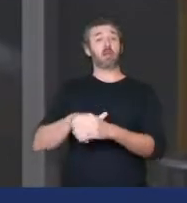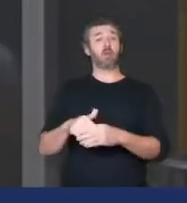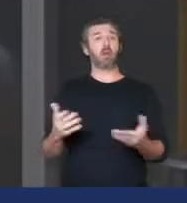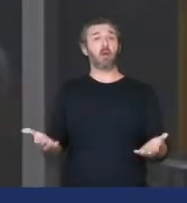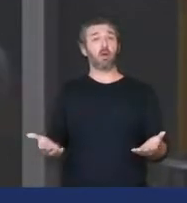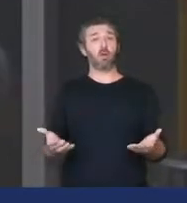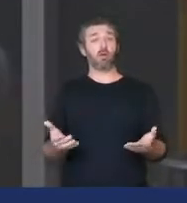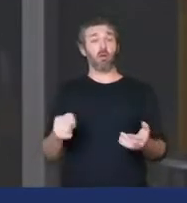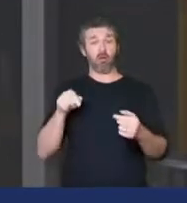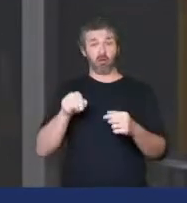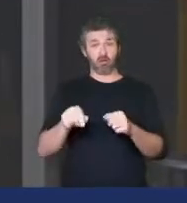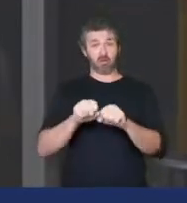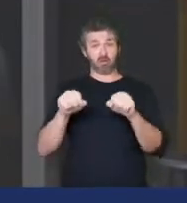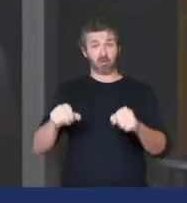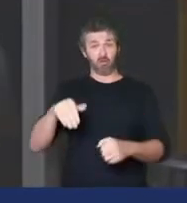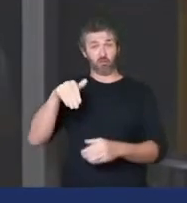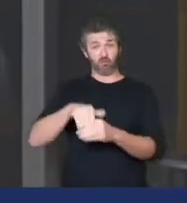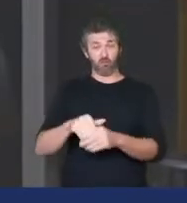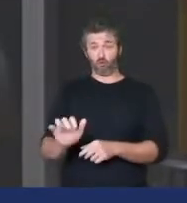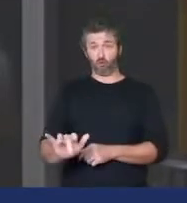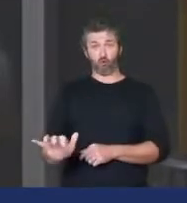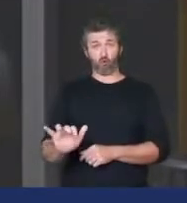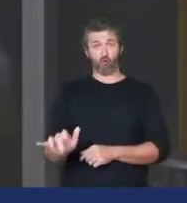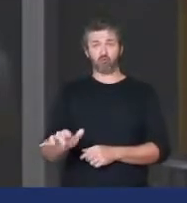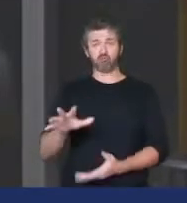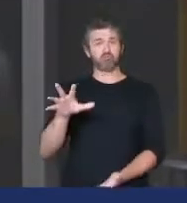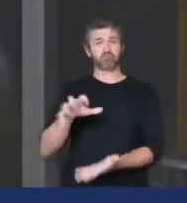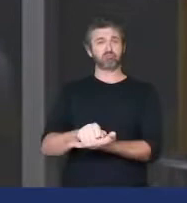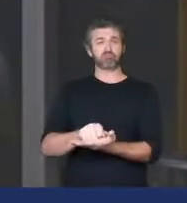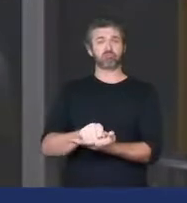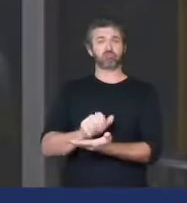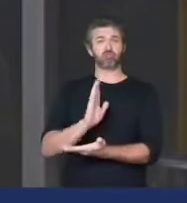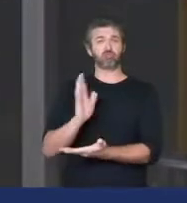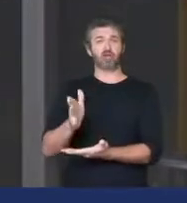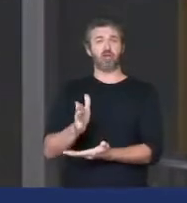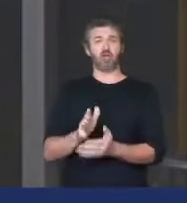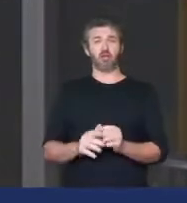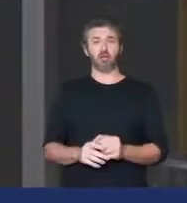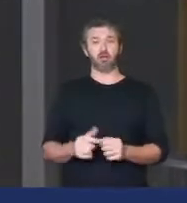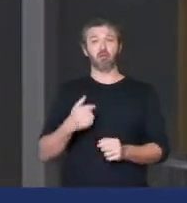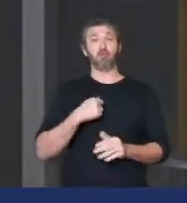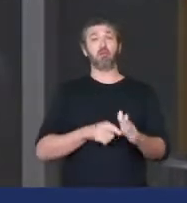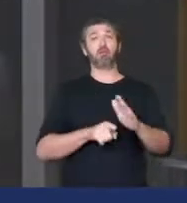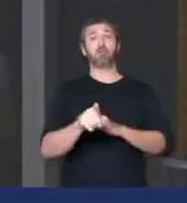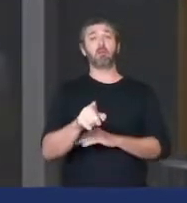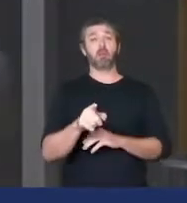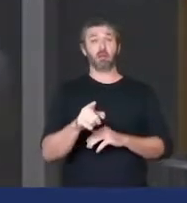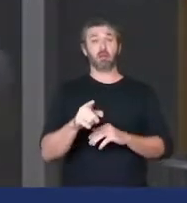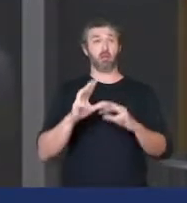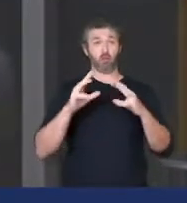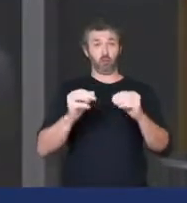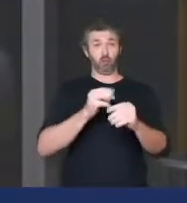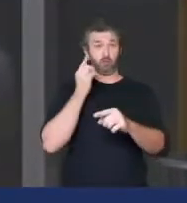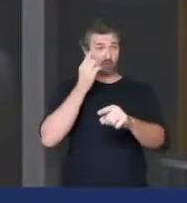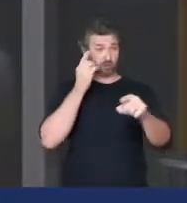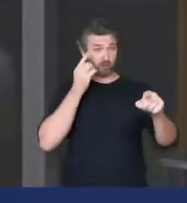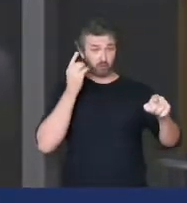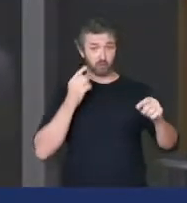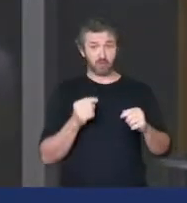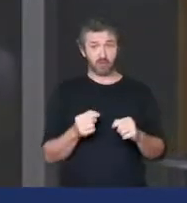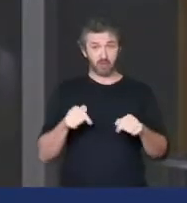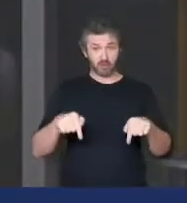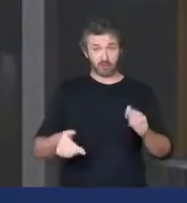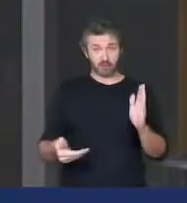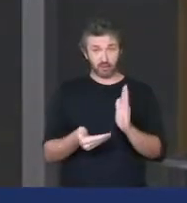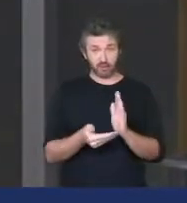esse sistema do voto eletrônico está consagrado. E eu queria perguntar a todos os deputados e deputadas dessa